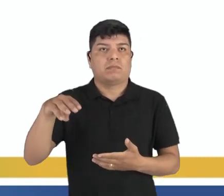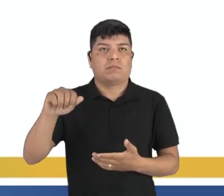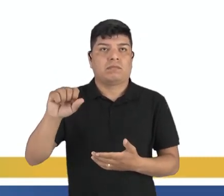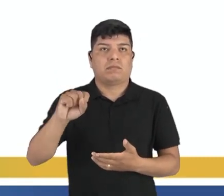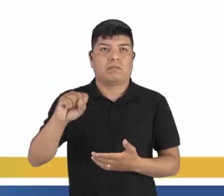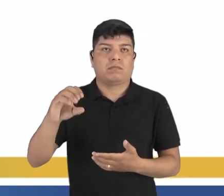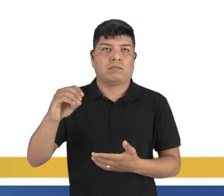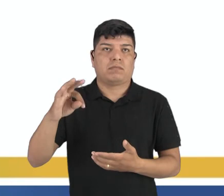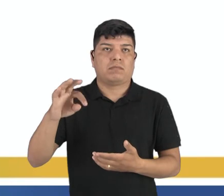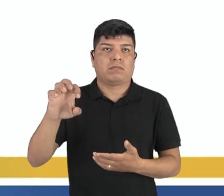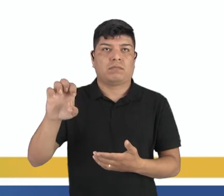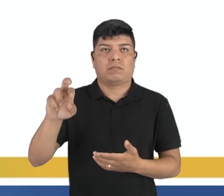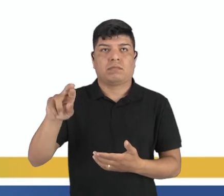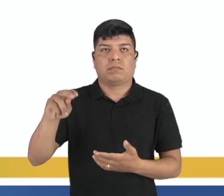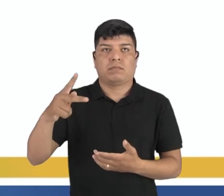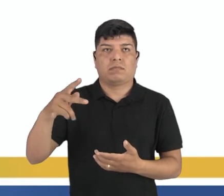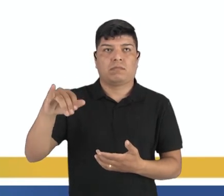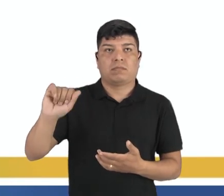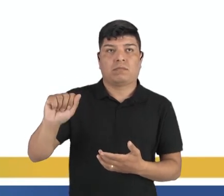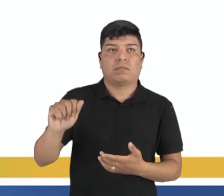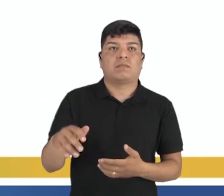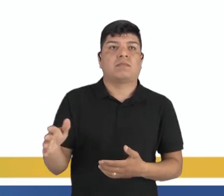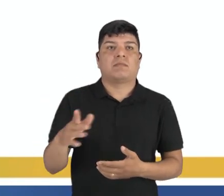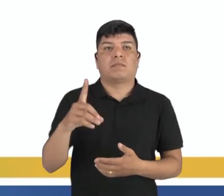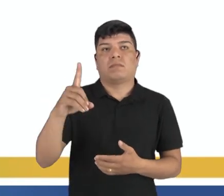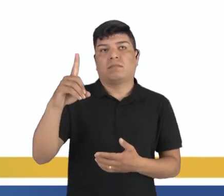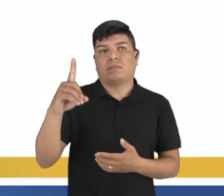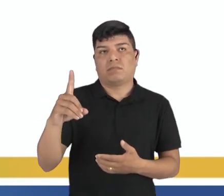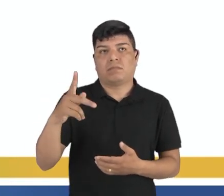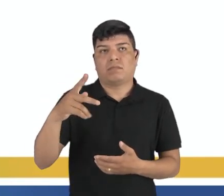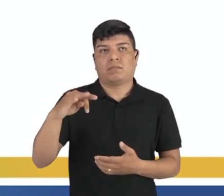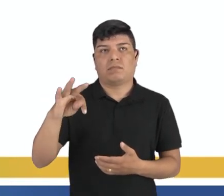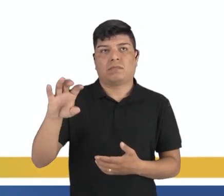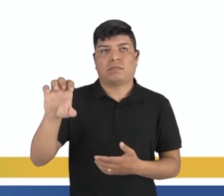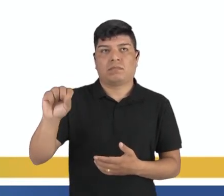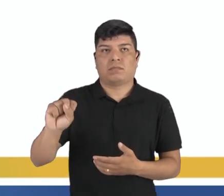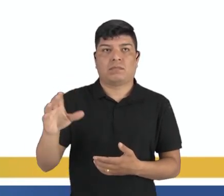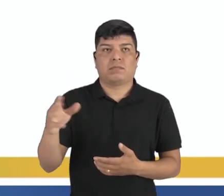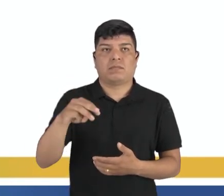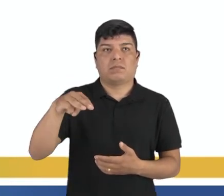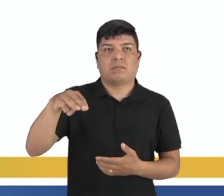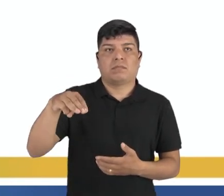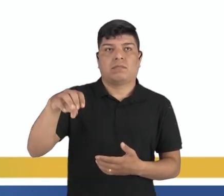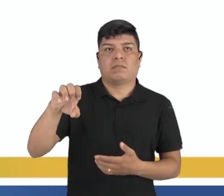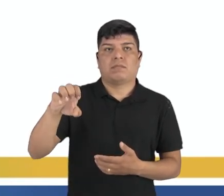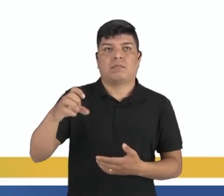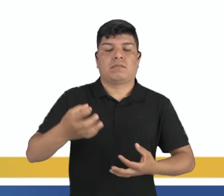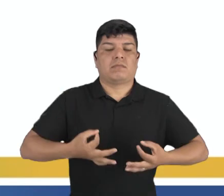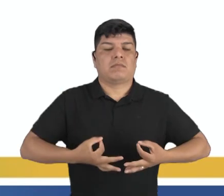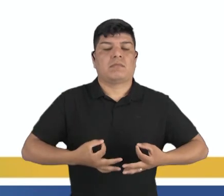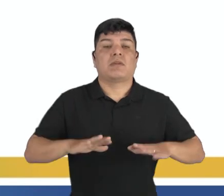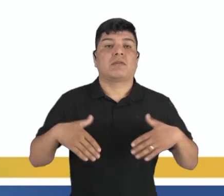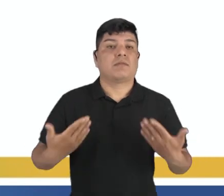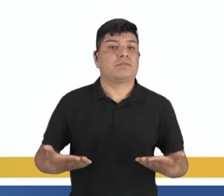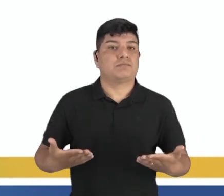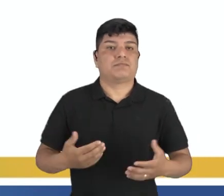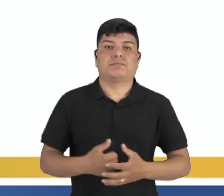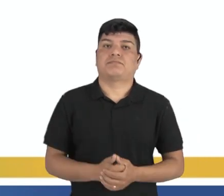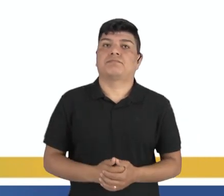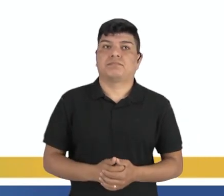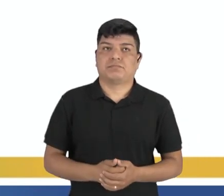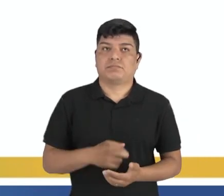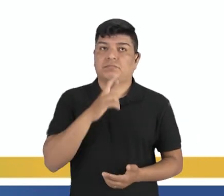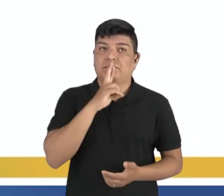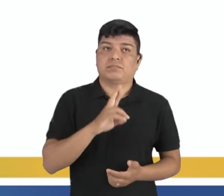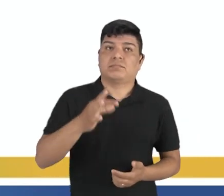também é um tipo de prática corporal, tá? D. É o Pilates? Ou E. É a meditação? Galerinha, ali é